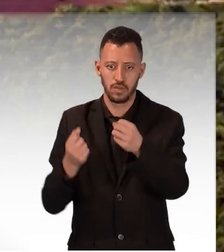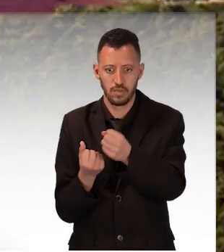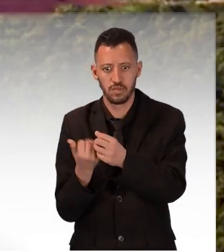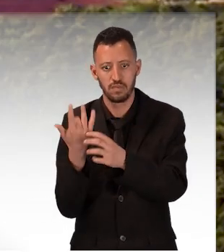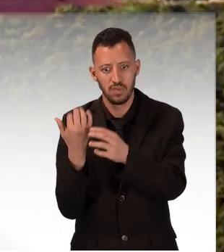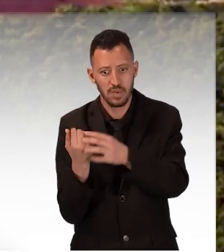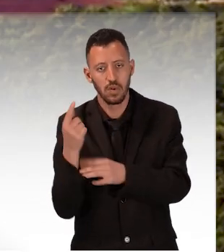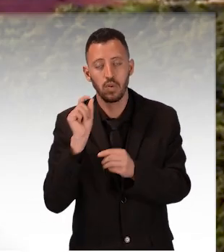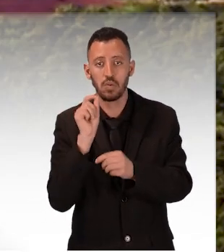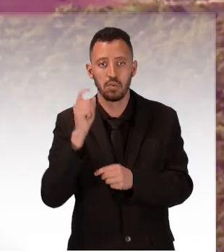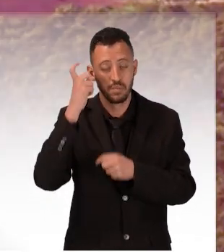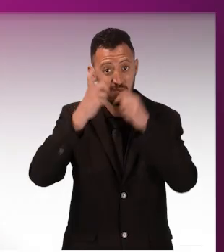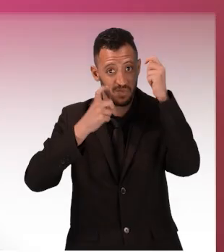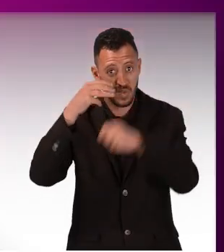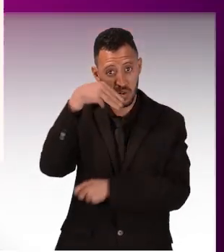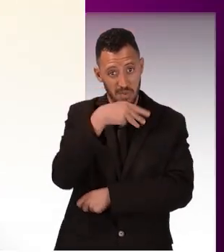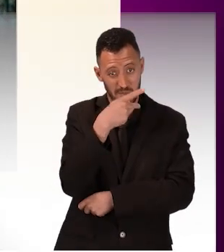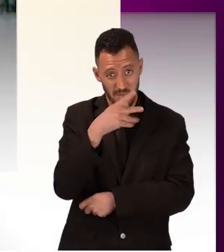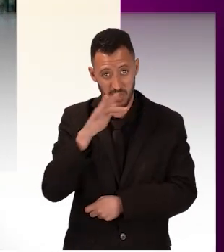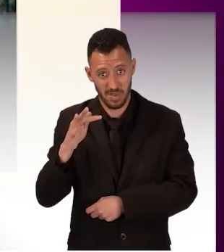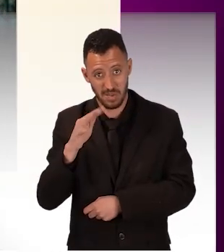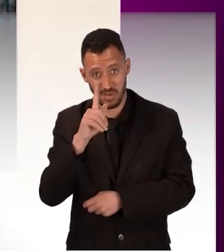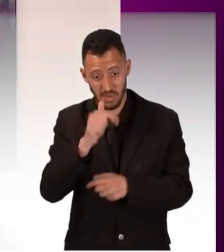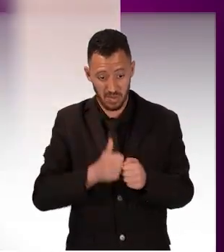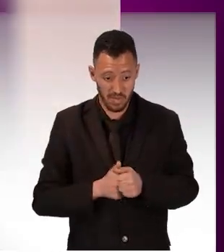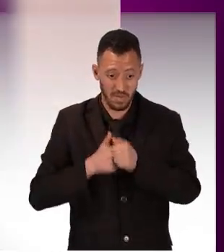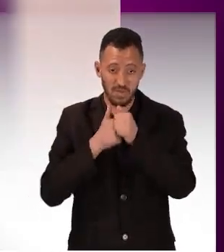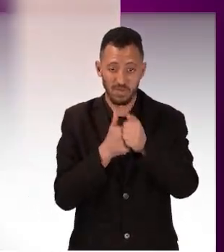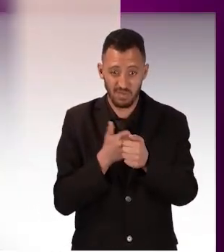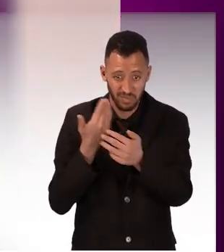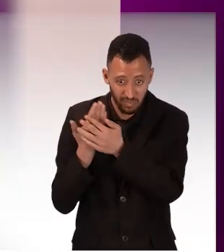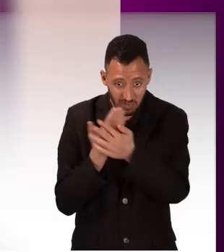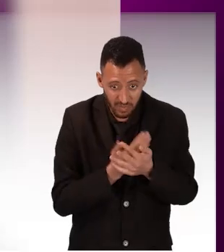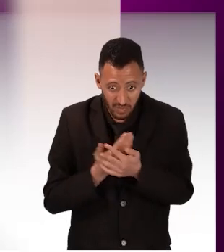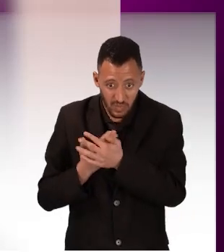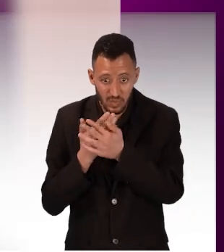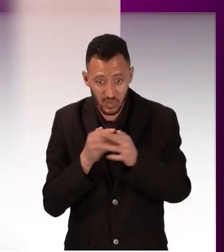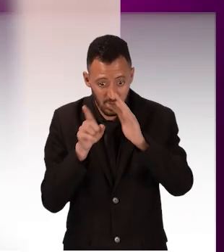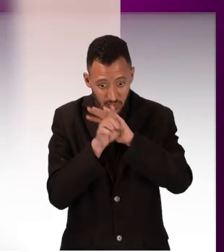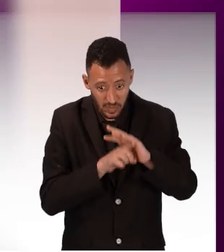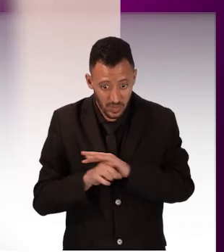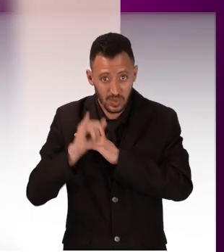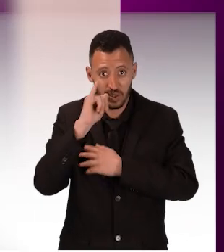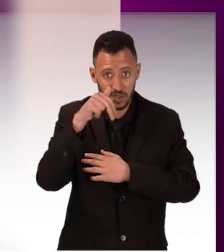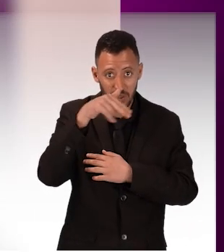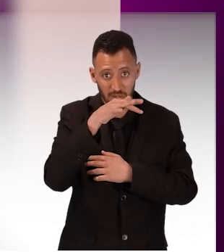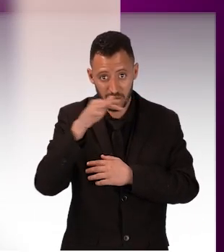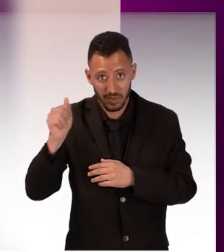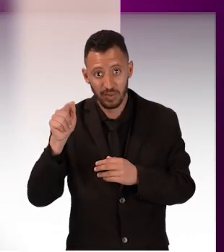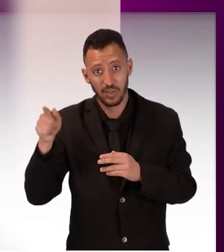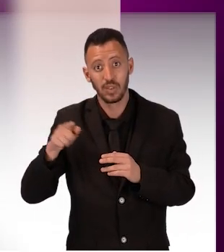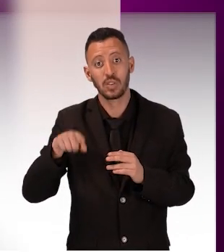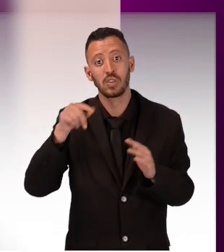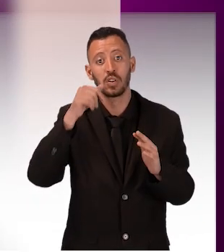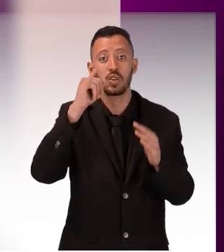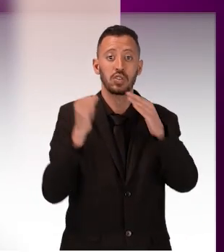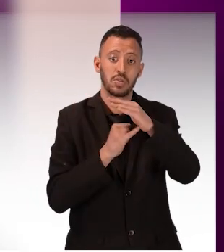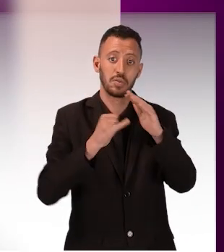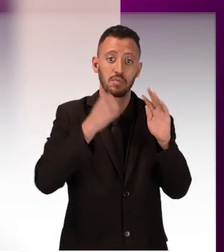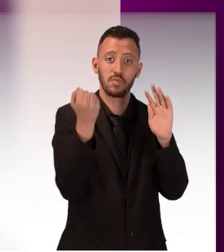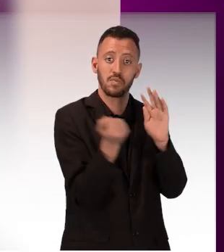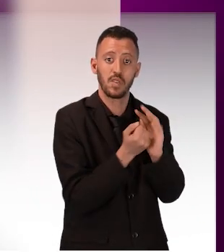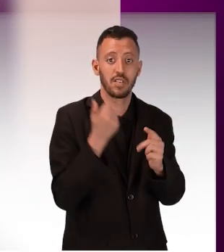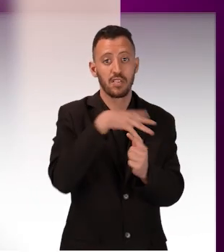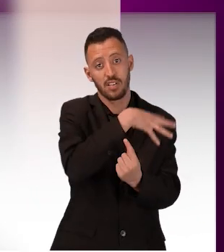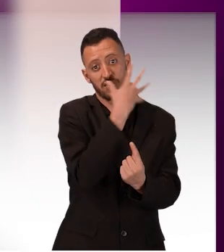arqueológicos é uma preocupação do MPF, que acompanhou um levantamento feito pelo IPHAN, Instituto do Patrimônio Histórico